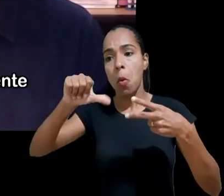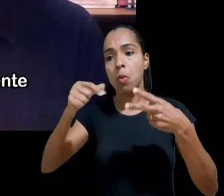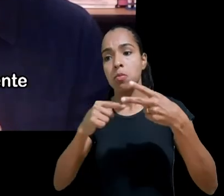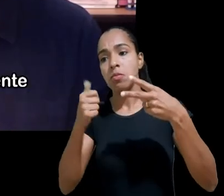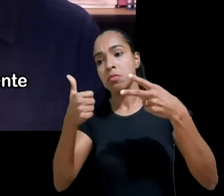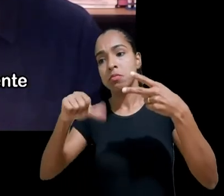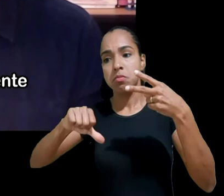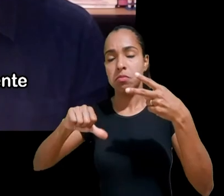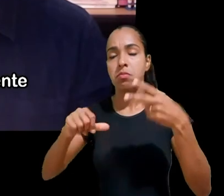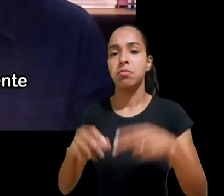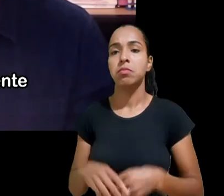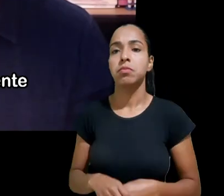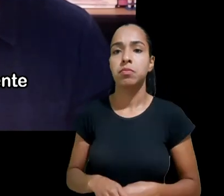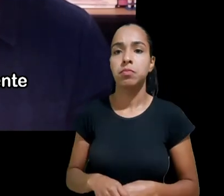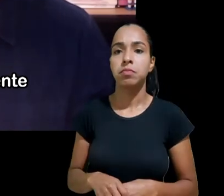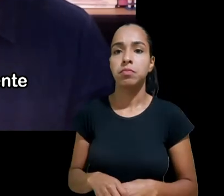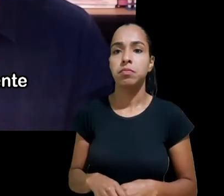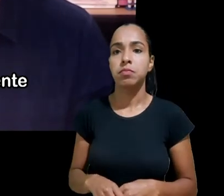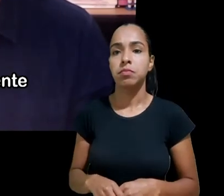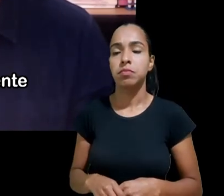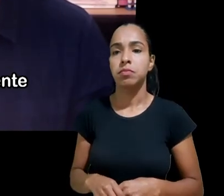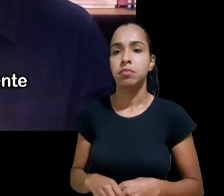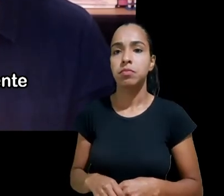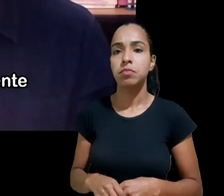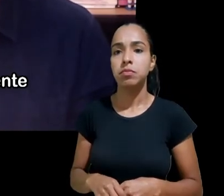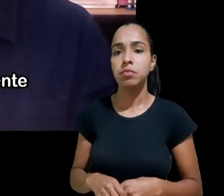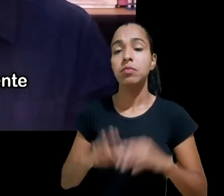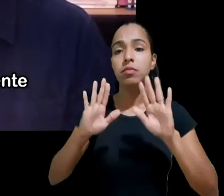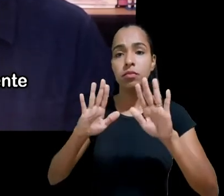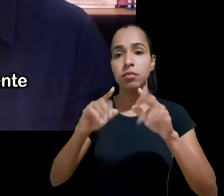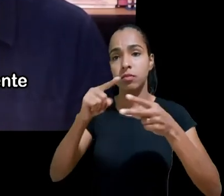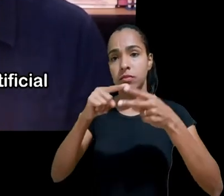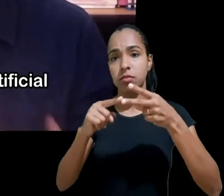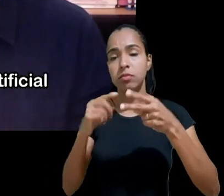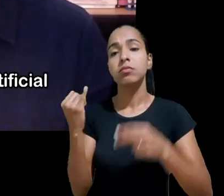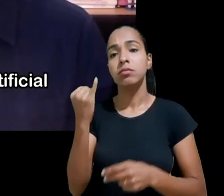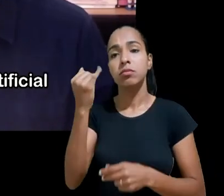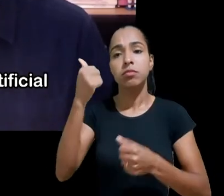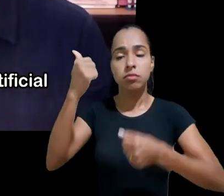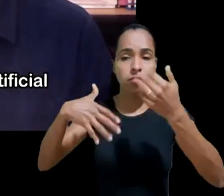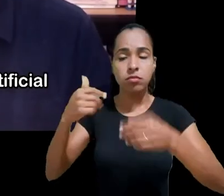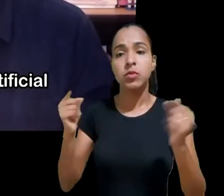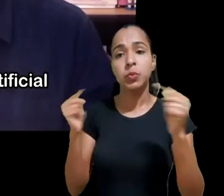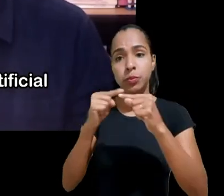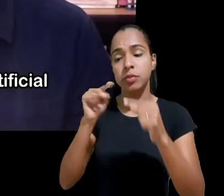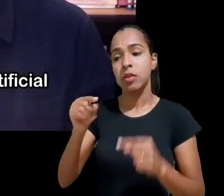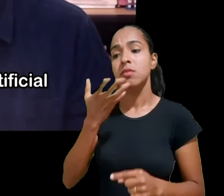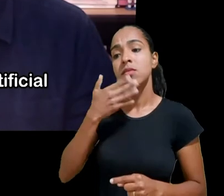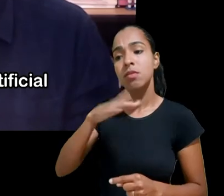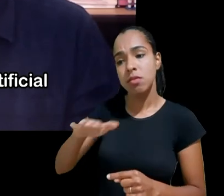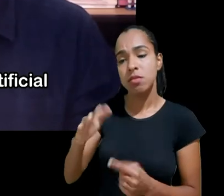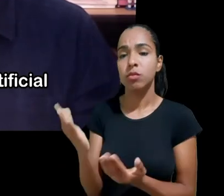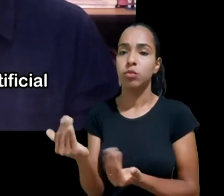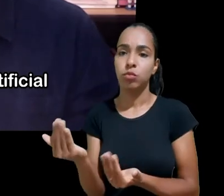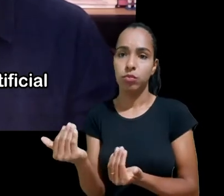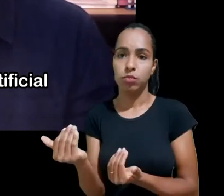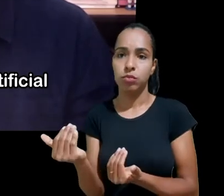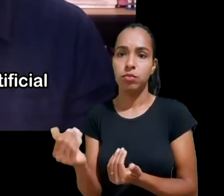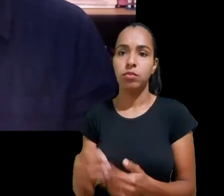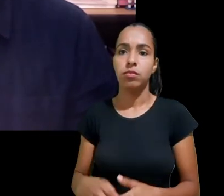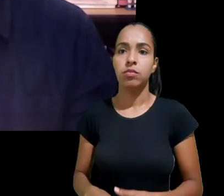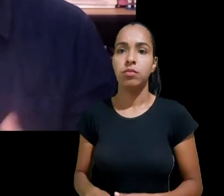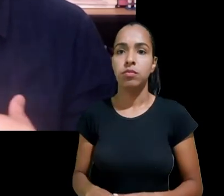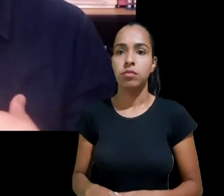mas que mencionam particularmente as crianças e adolescentes um é a estratégia de